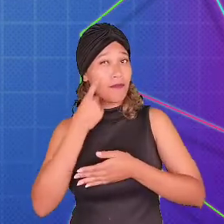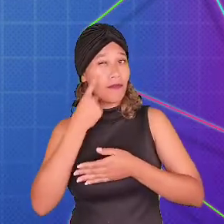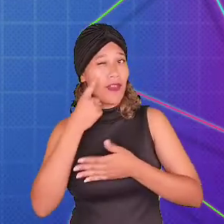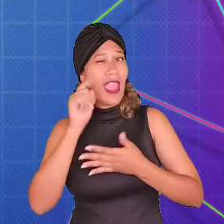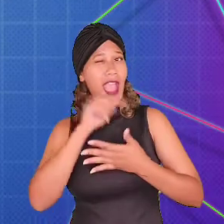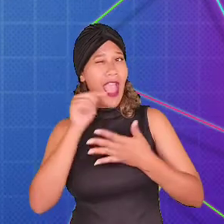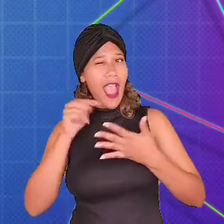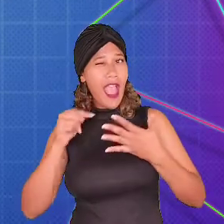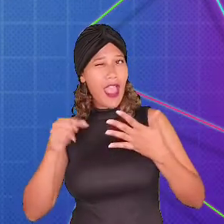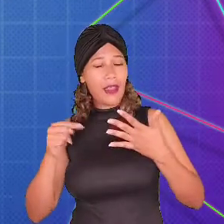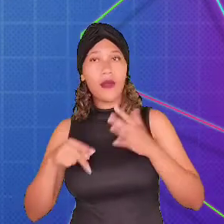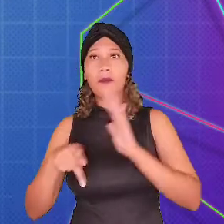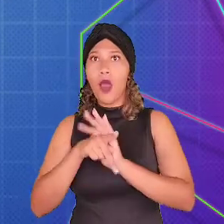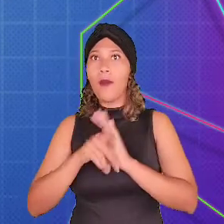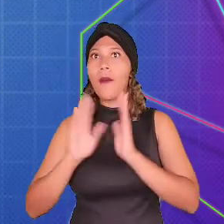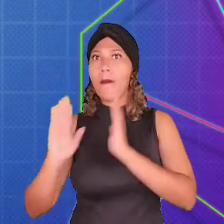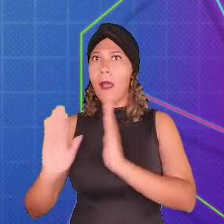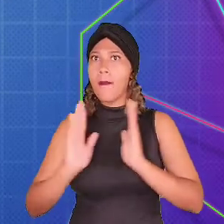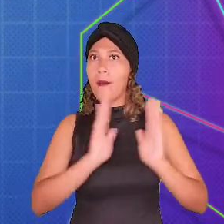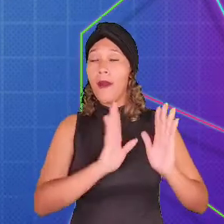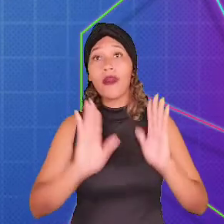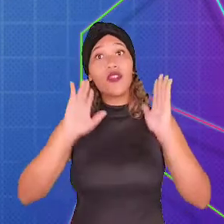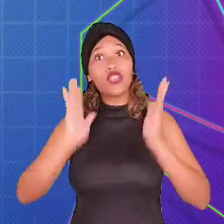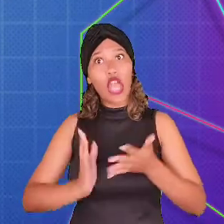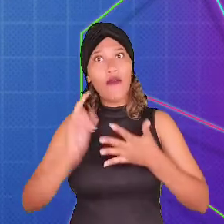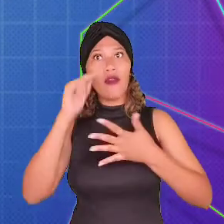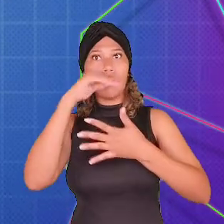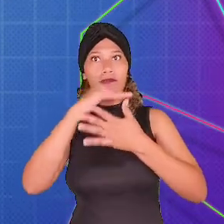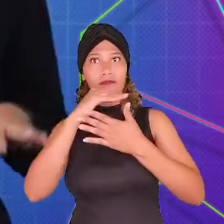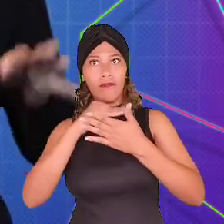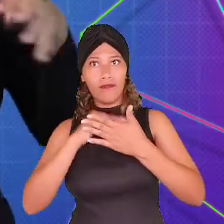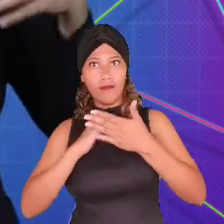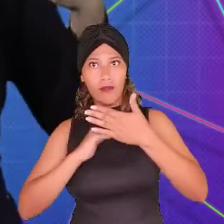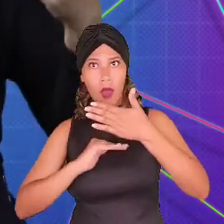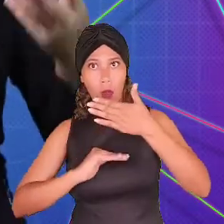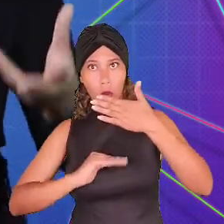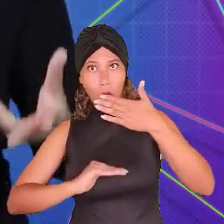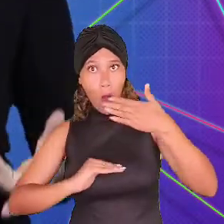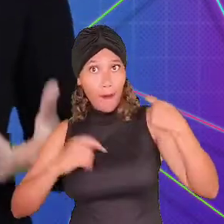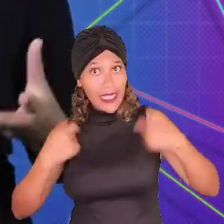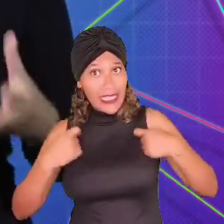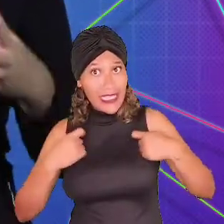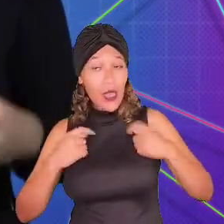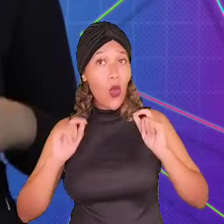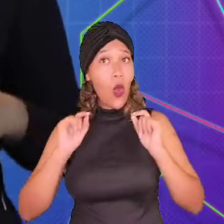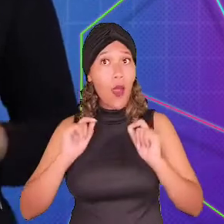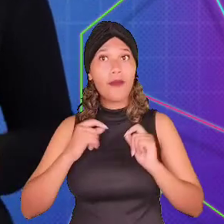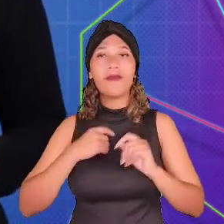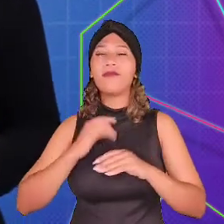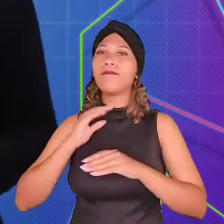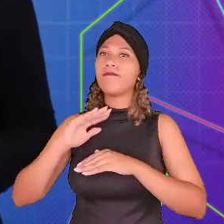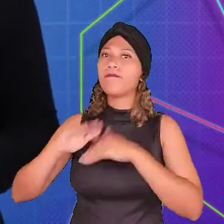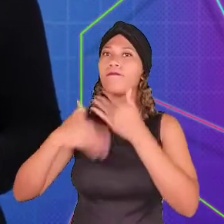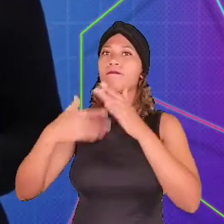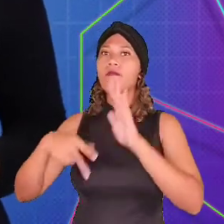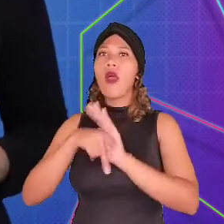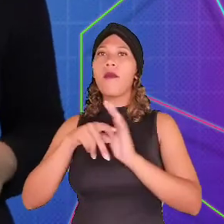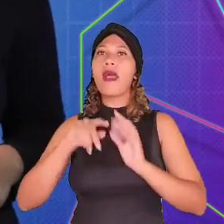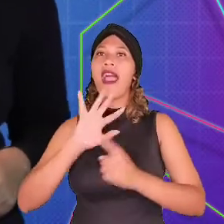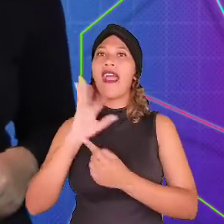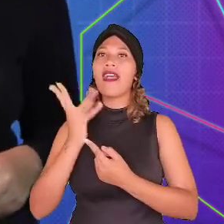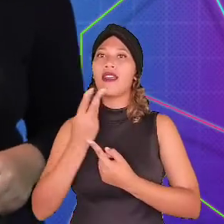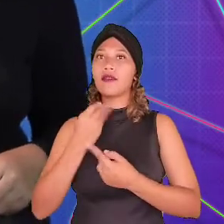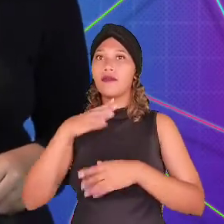forma mais detalhada, mas eu já vou listar para vocês o que a gente precisa saber para poder desenvolver a parte artística do nosso próprio jogo.